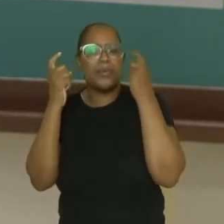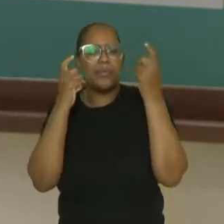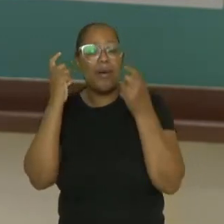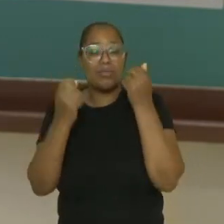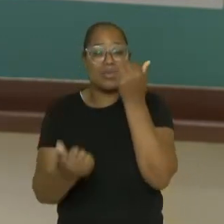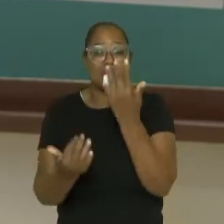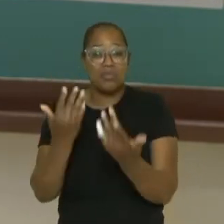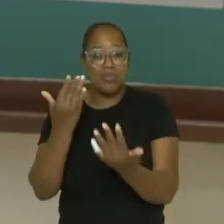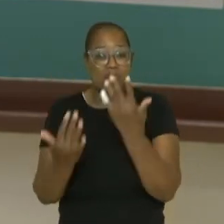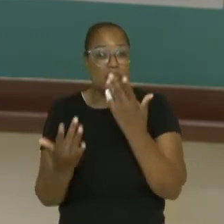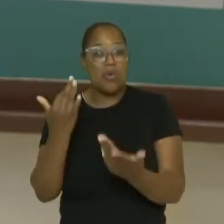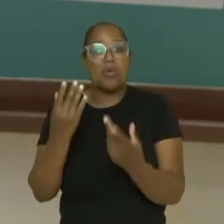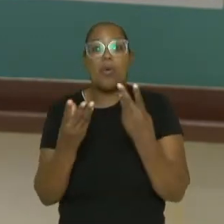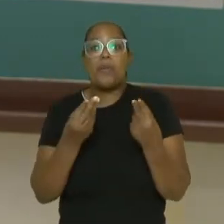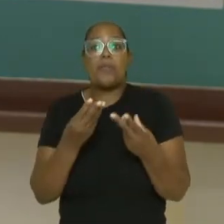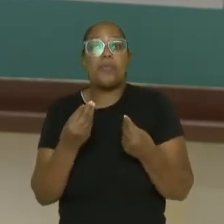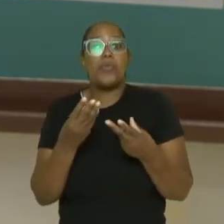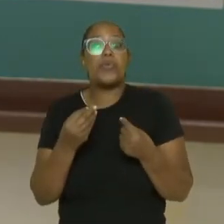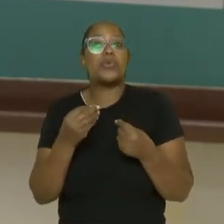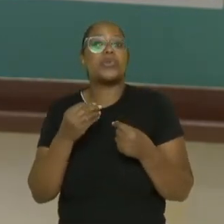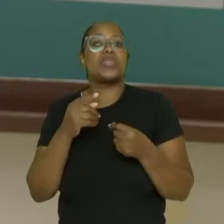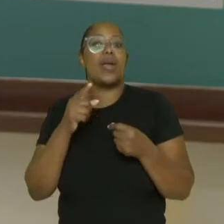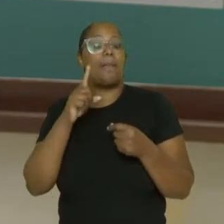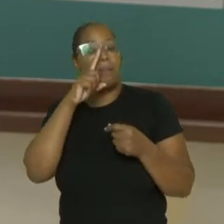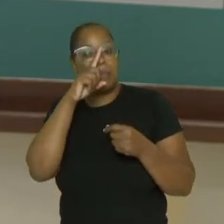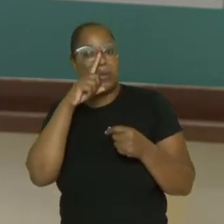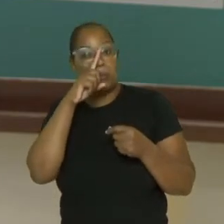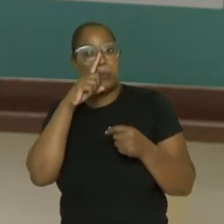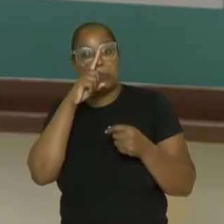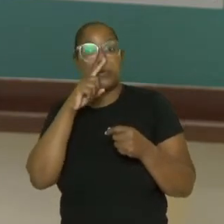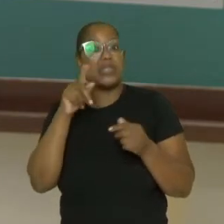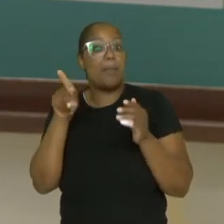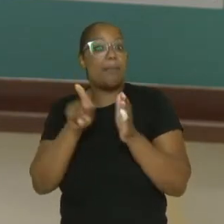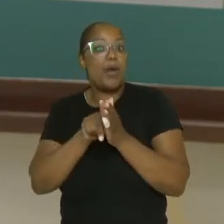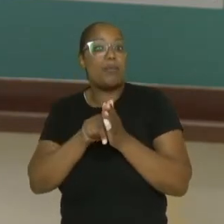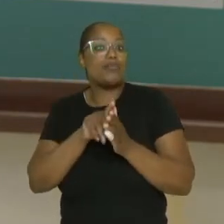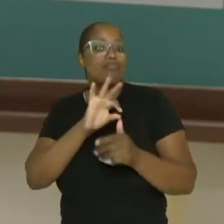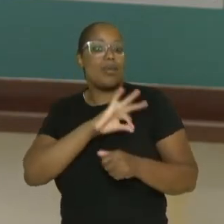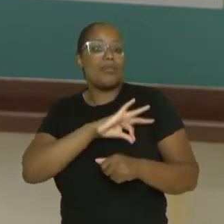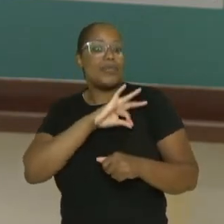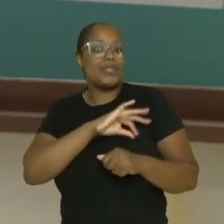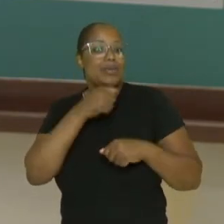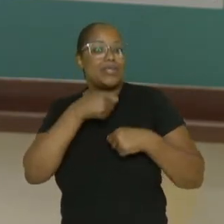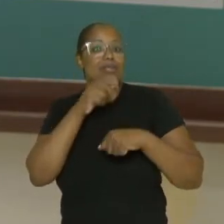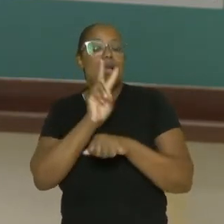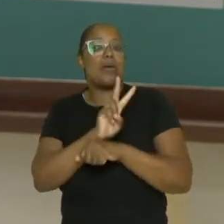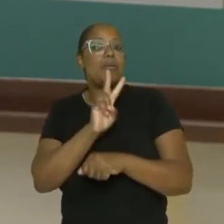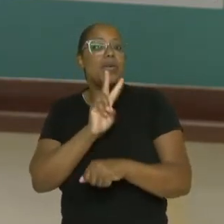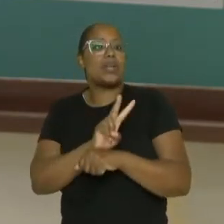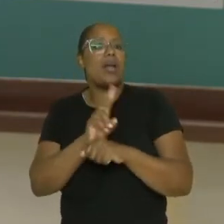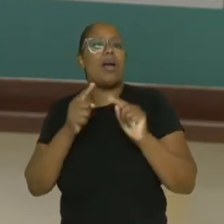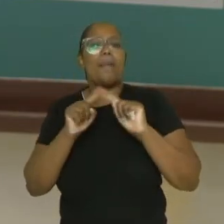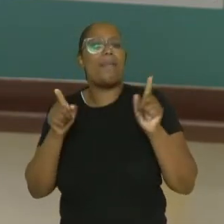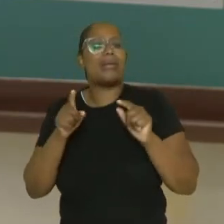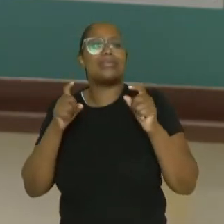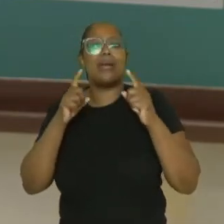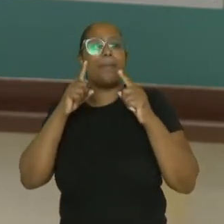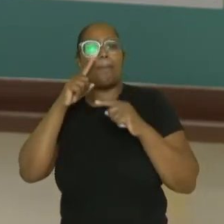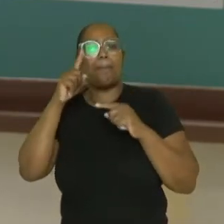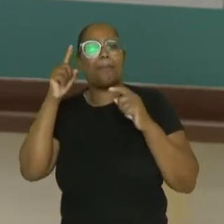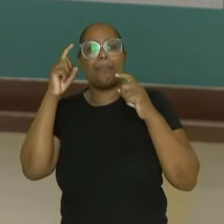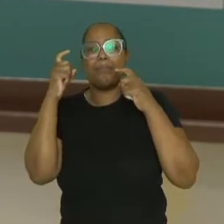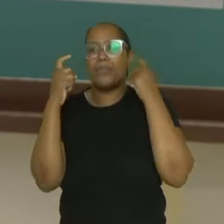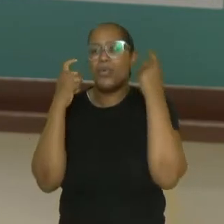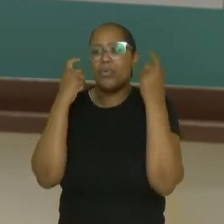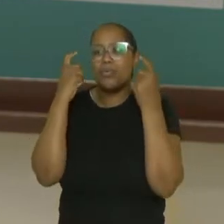delas são criminosas, partes são naturais, mas de qualquer forma isso preocupa, né? Porque